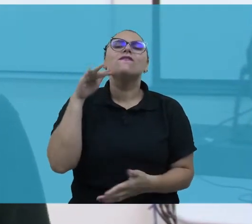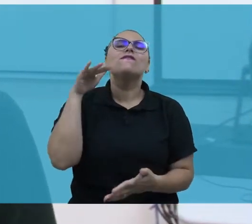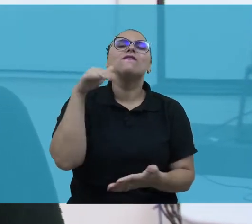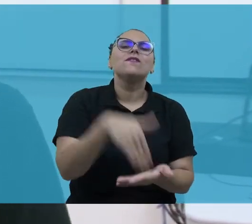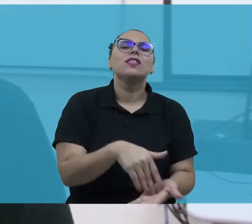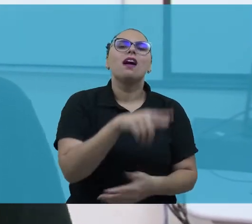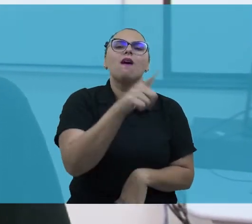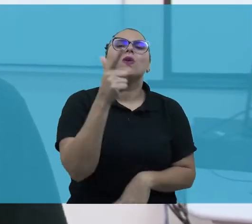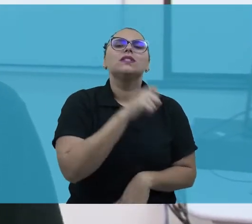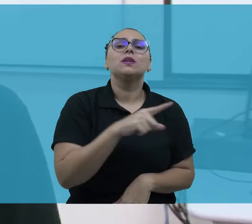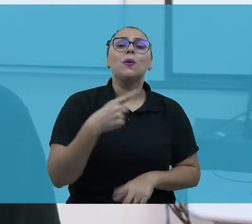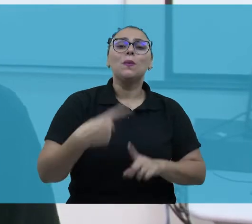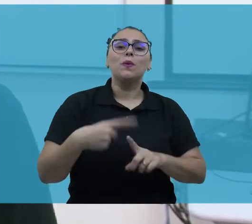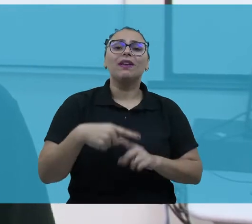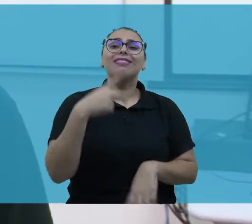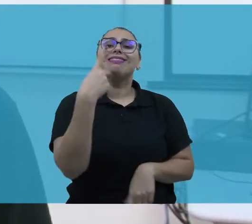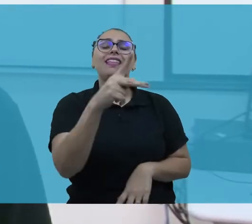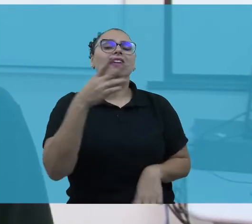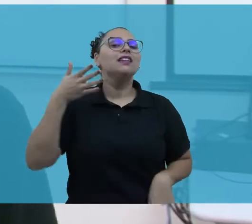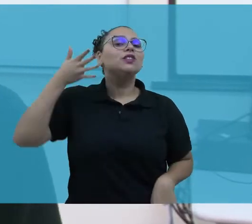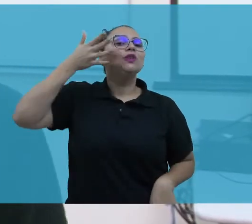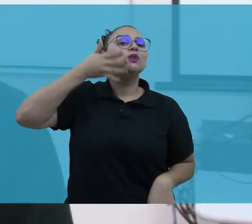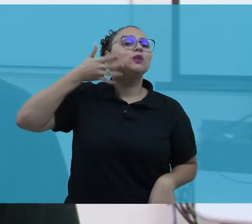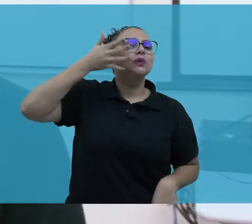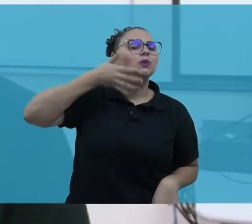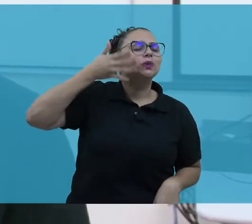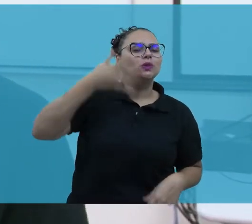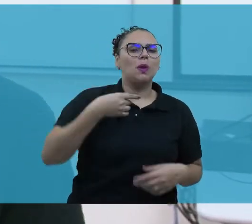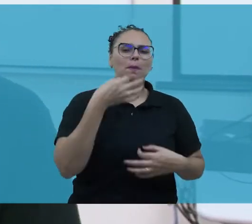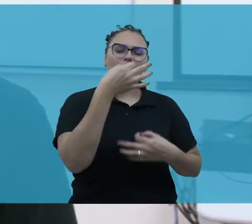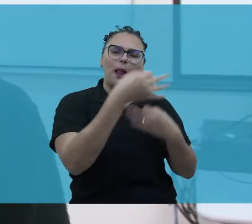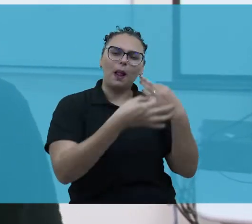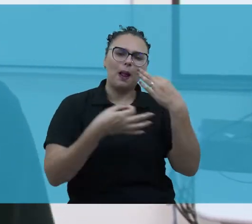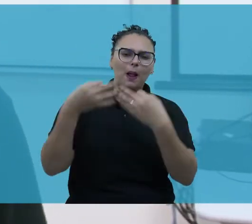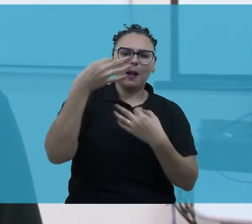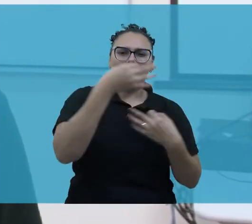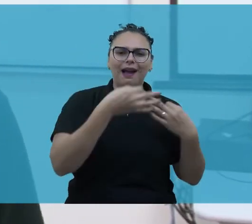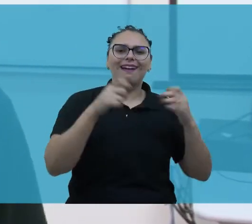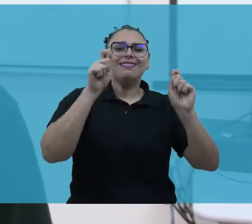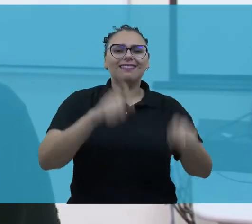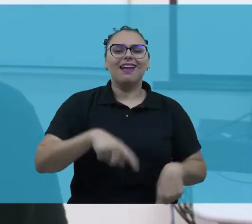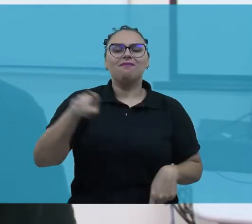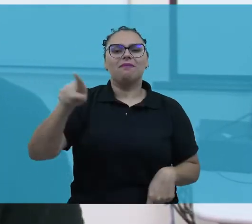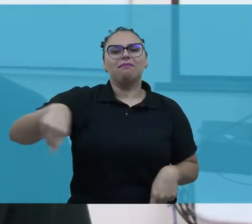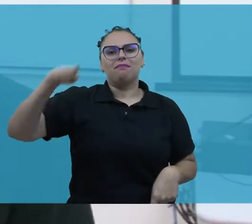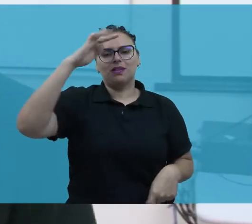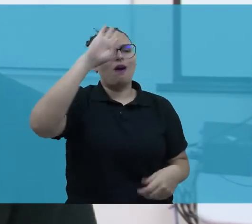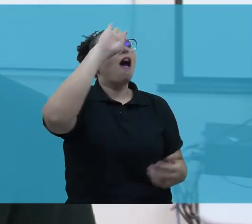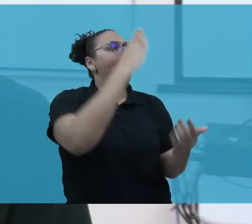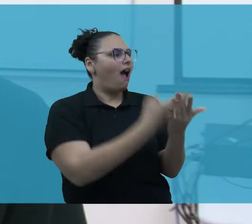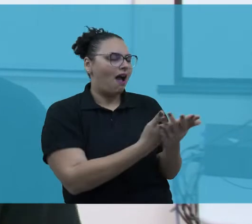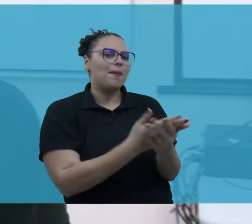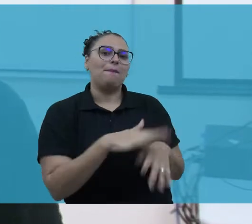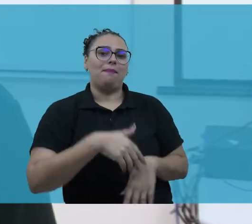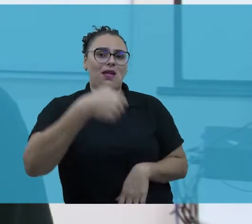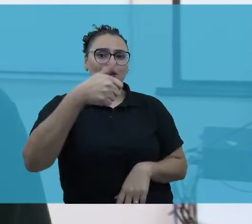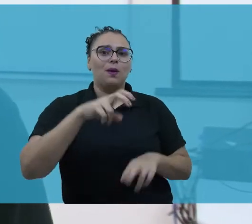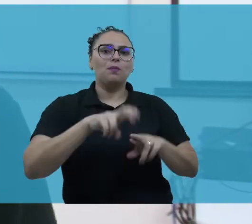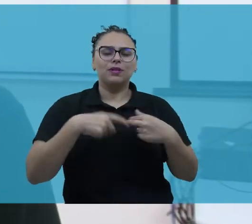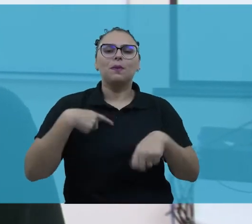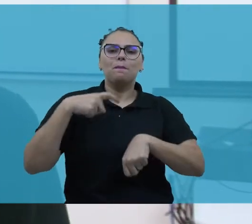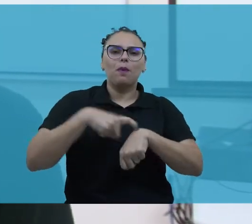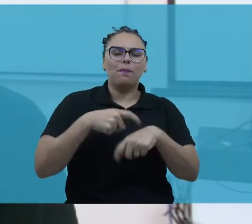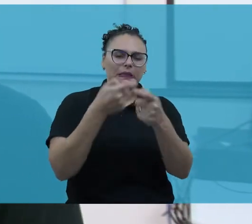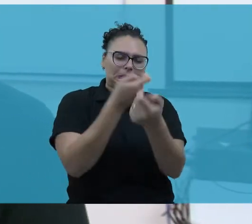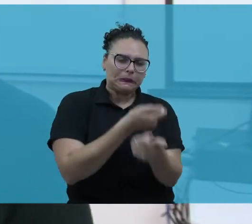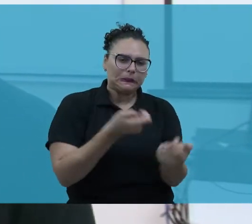e ver quem ganhou, não porque a sua ideia era superior, mas porque a forma como ela trabalhou e desenvolveu aquela ideia, conseguia ser mais convincente para o público.